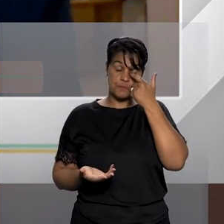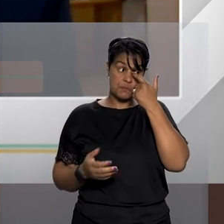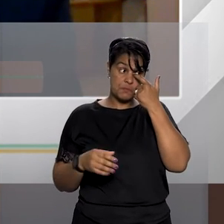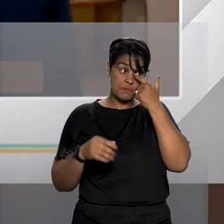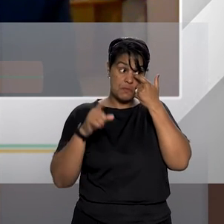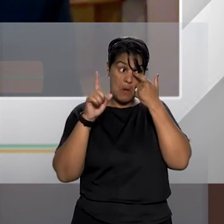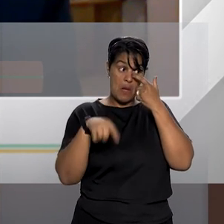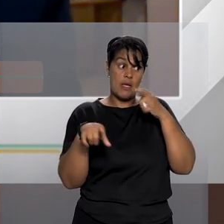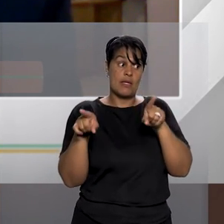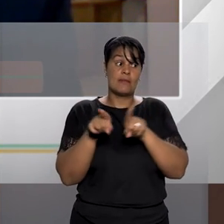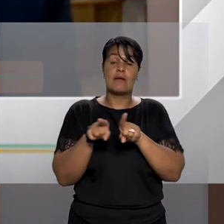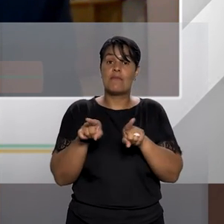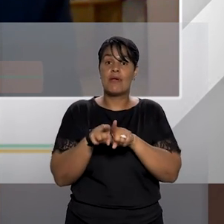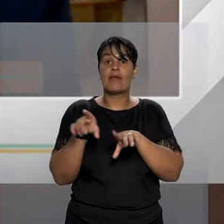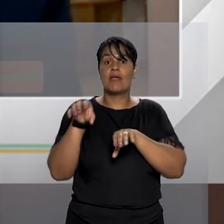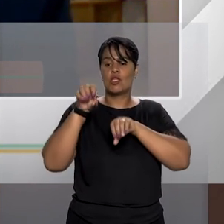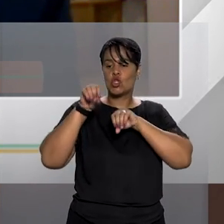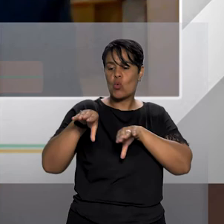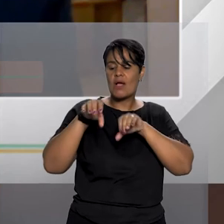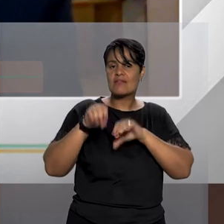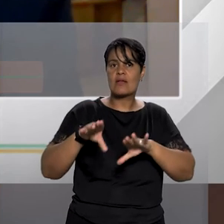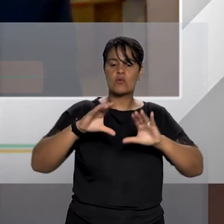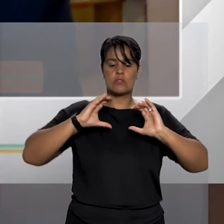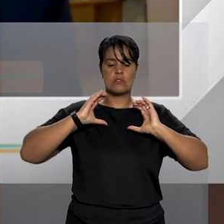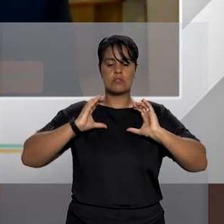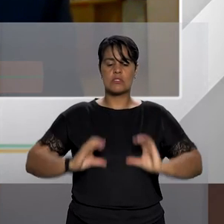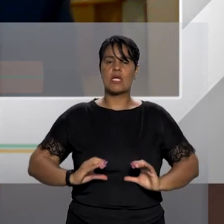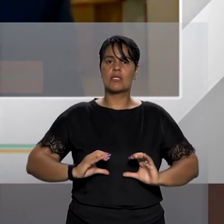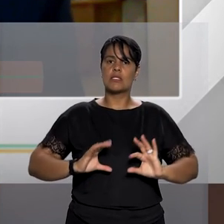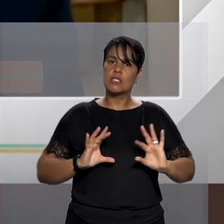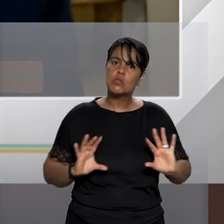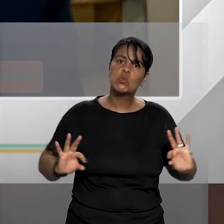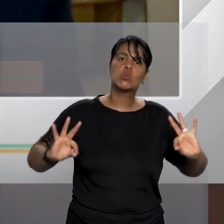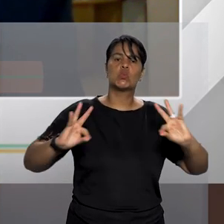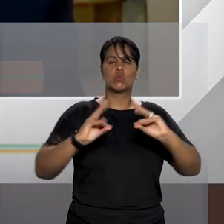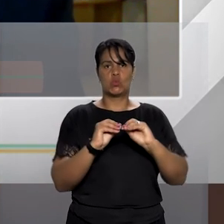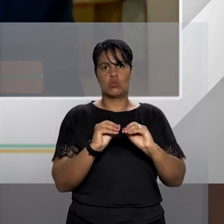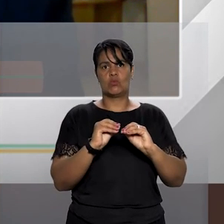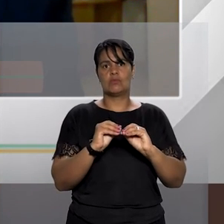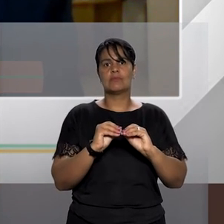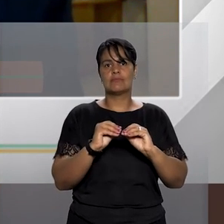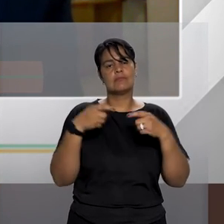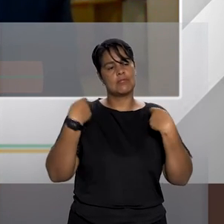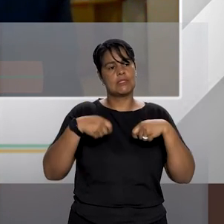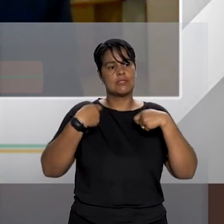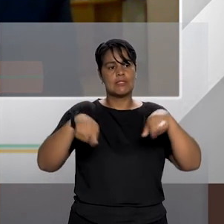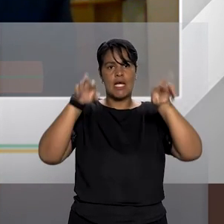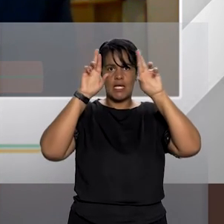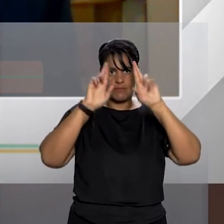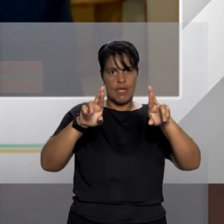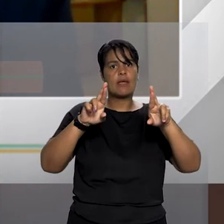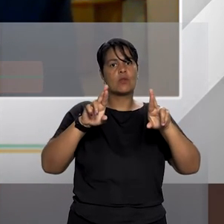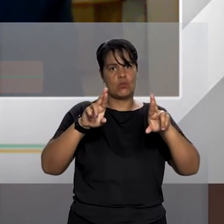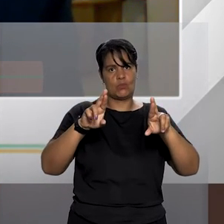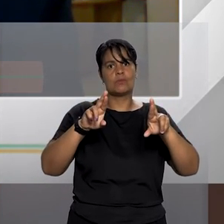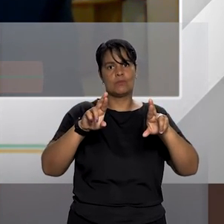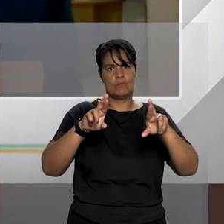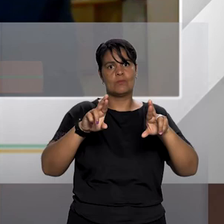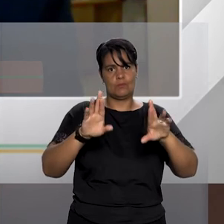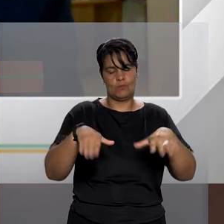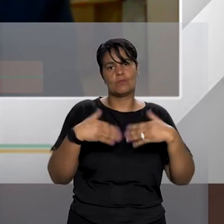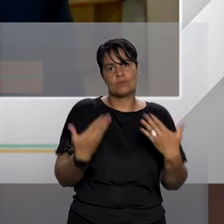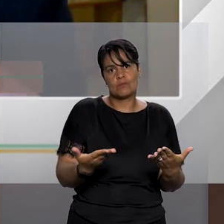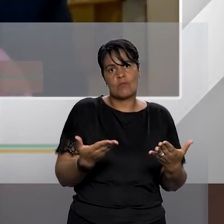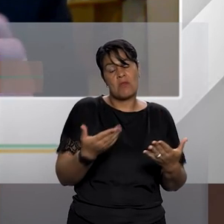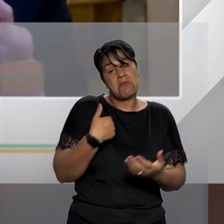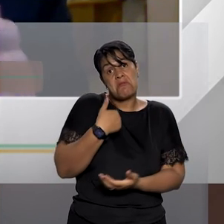educação para uma cidadania plena e a cidadania plena não se alcança sem essa visão de respeito para com todas as pessoas mas